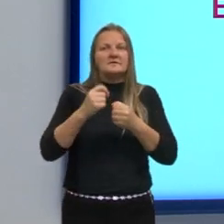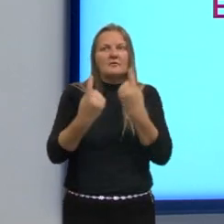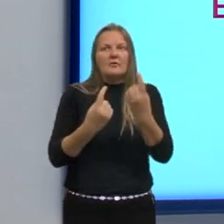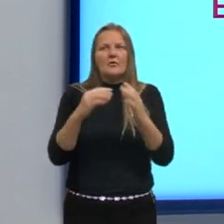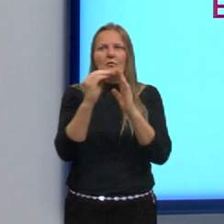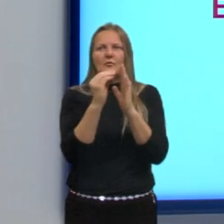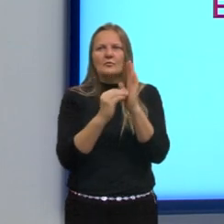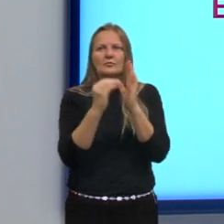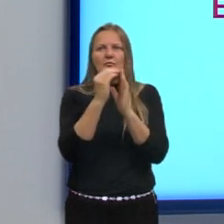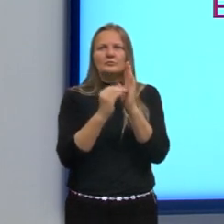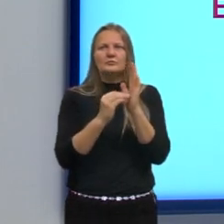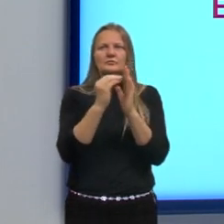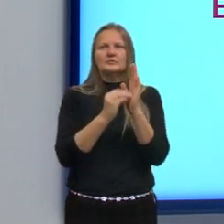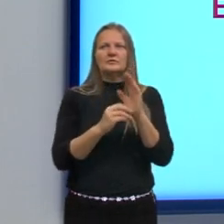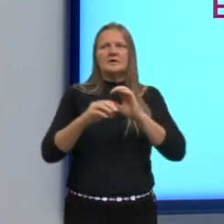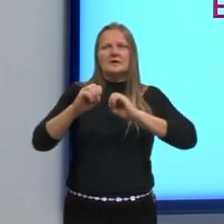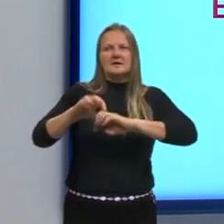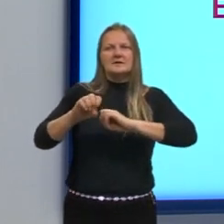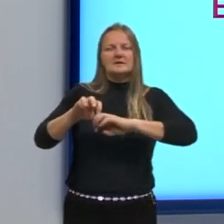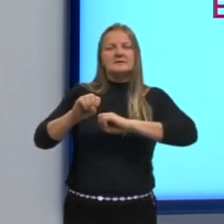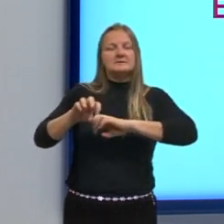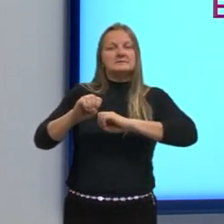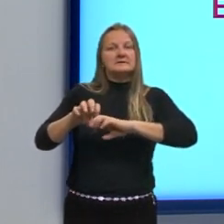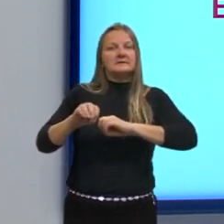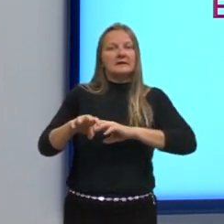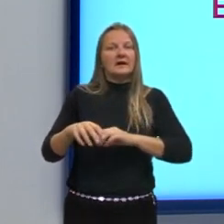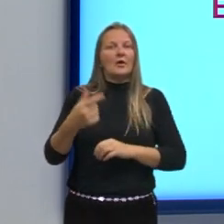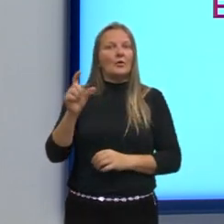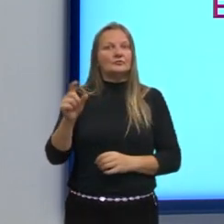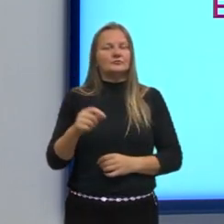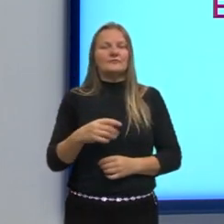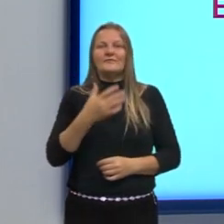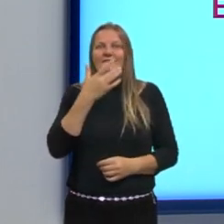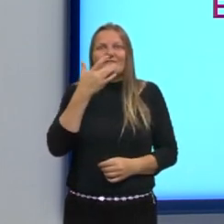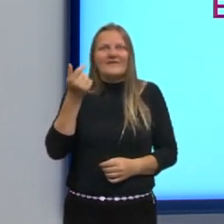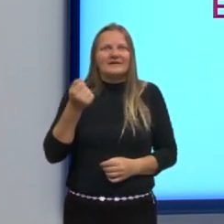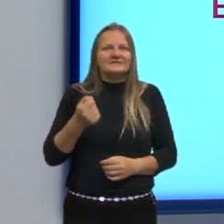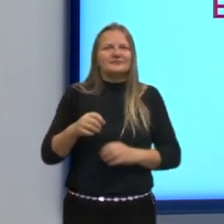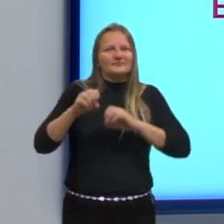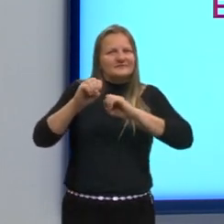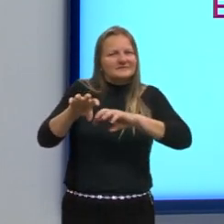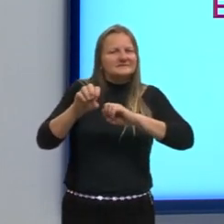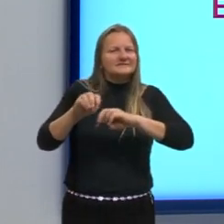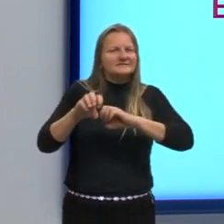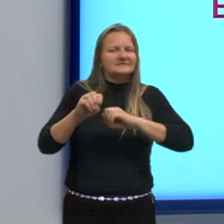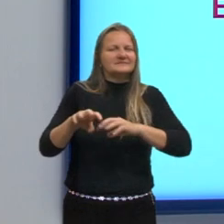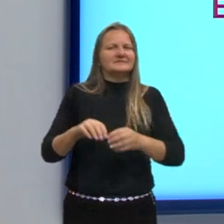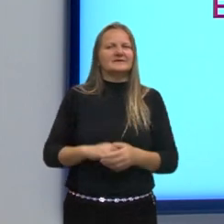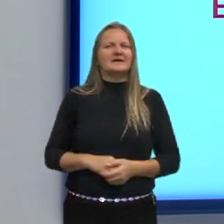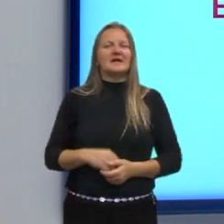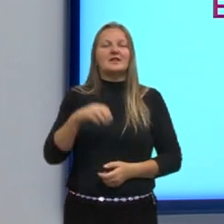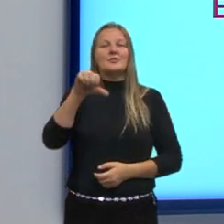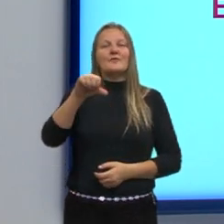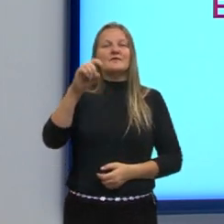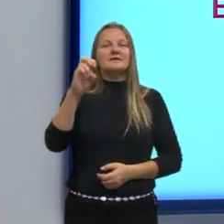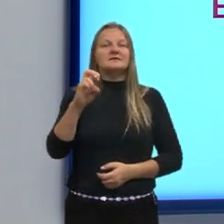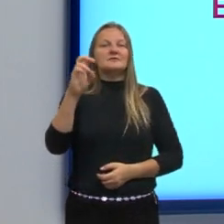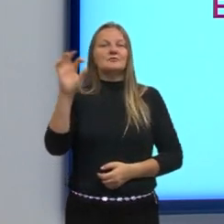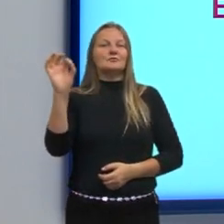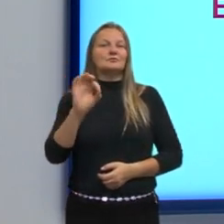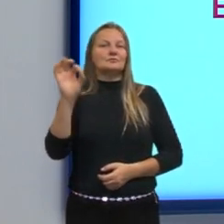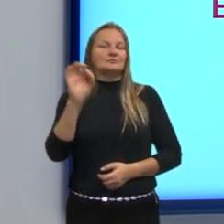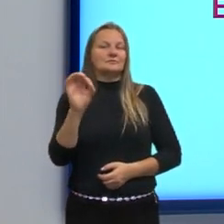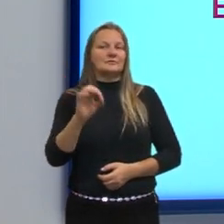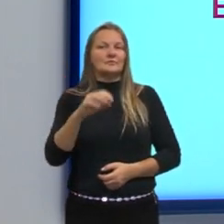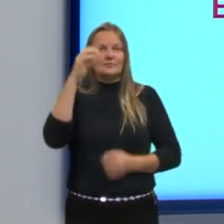E olha como ensinar aos outros a gente aprende mais fácil. Aprende melhor também, 95%. O